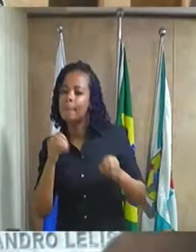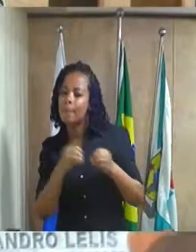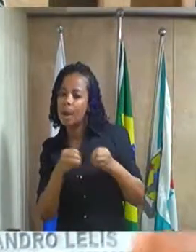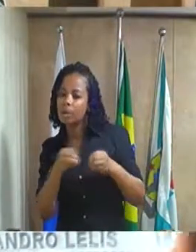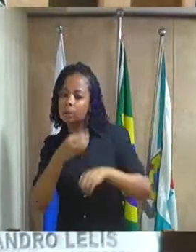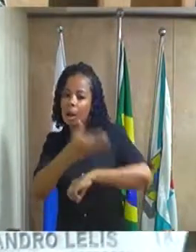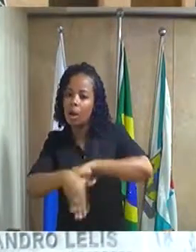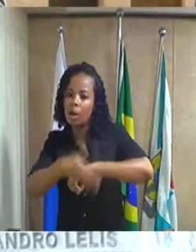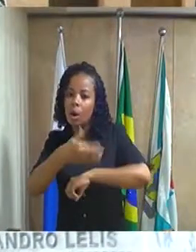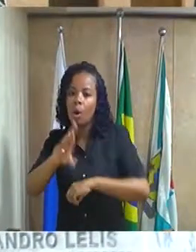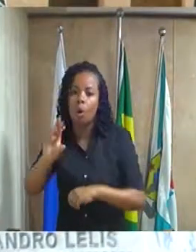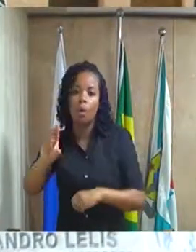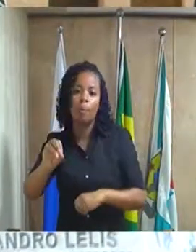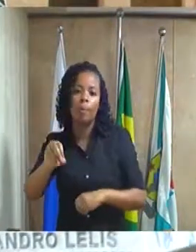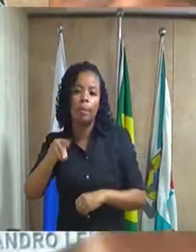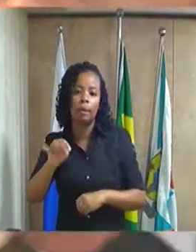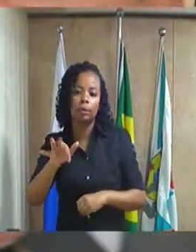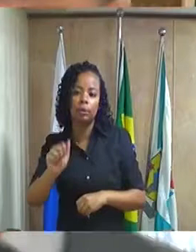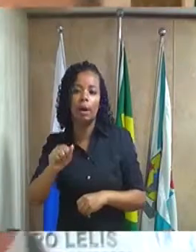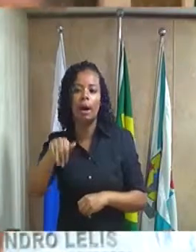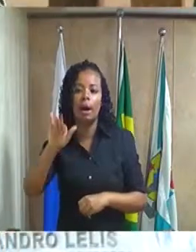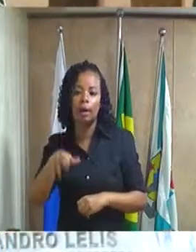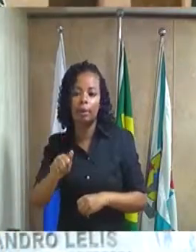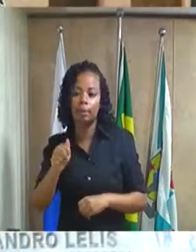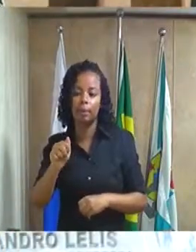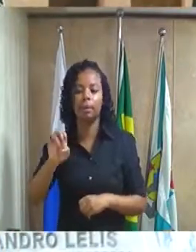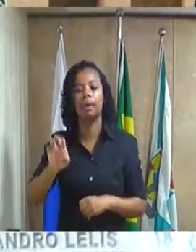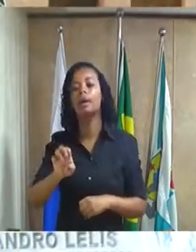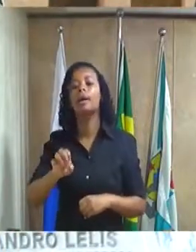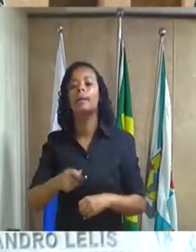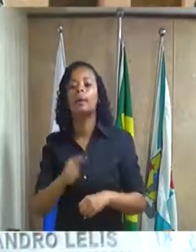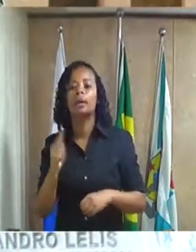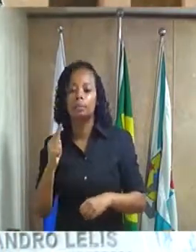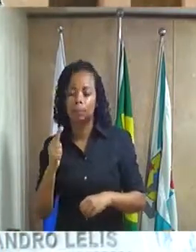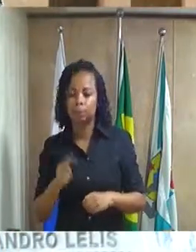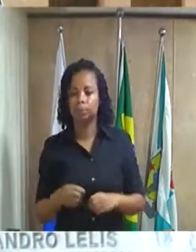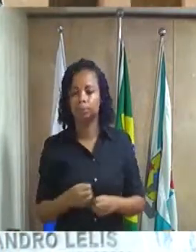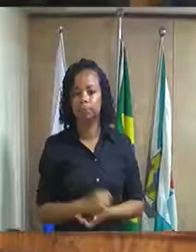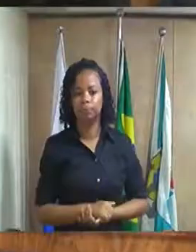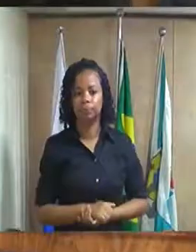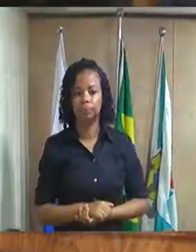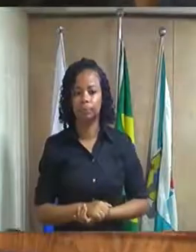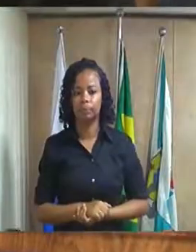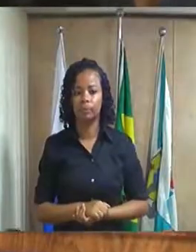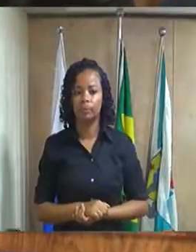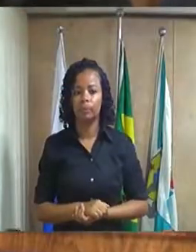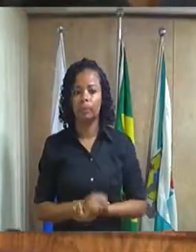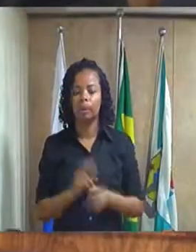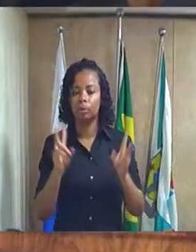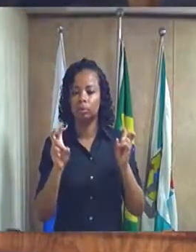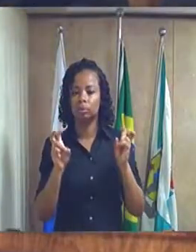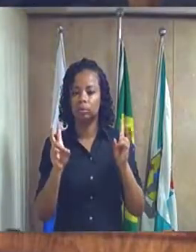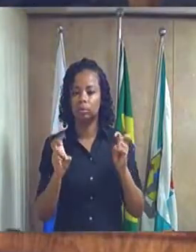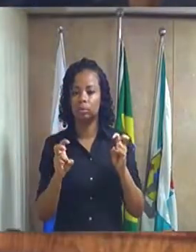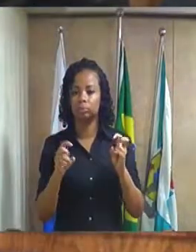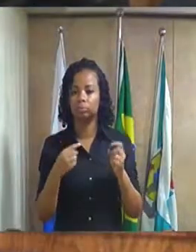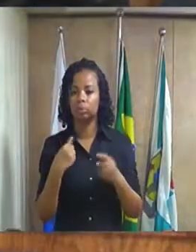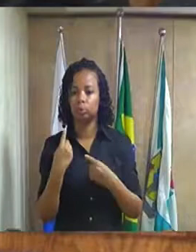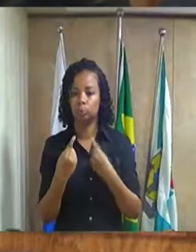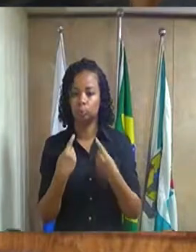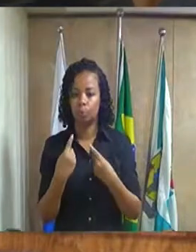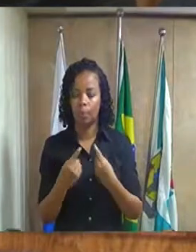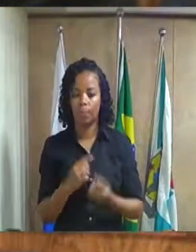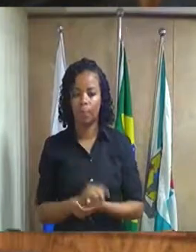Aile bairro Gramacho primeiro distrito desse município a matéria encontra-se em discussão